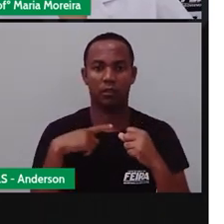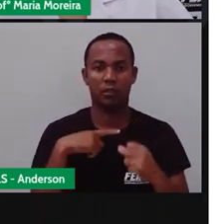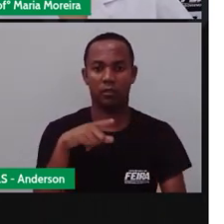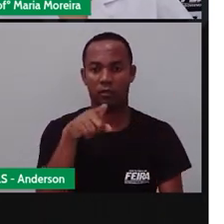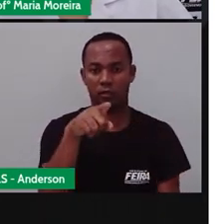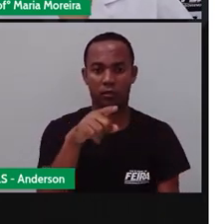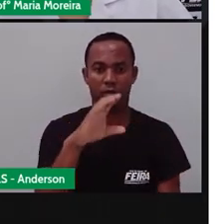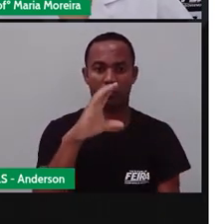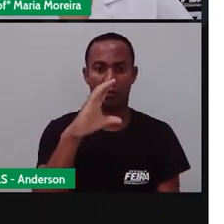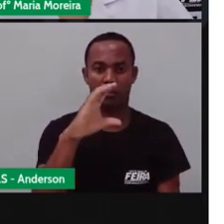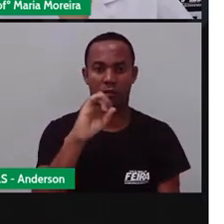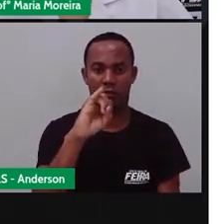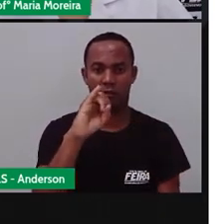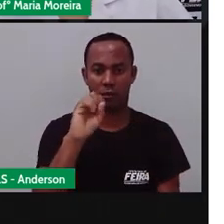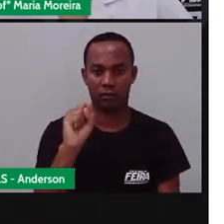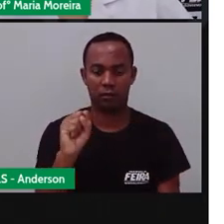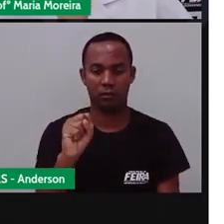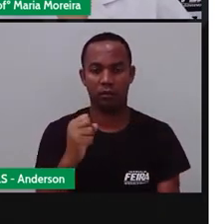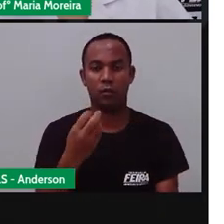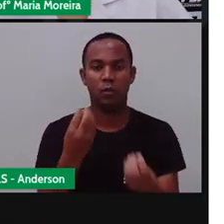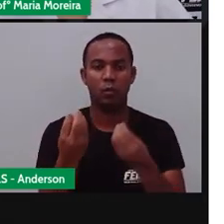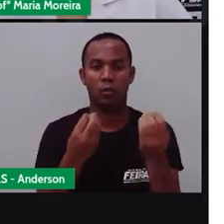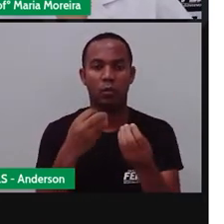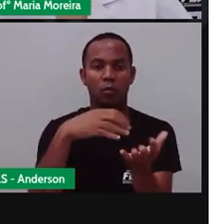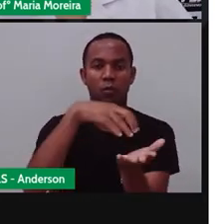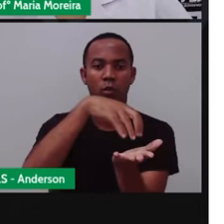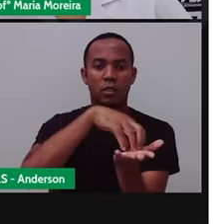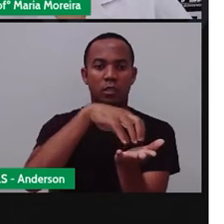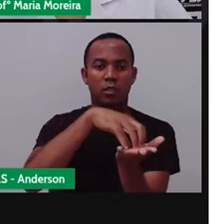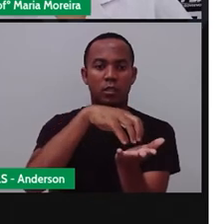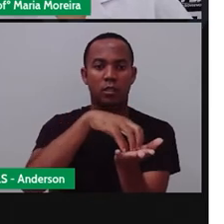CIS, né? O Centro Industrial do Subaé.